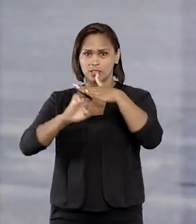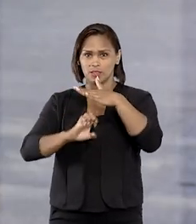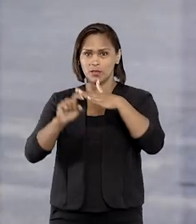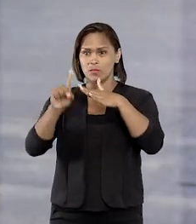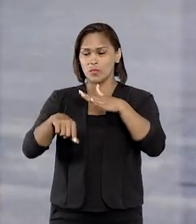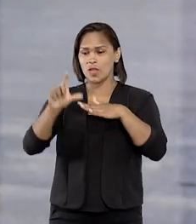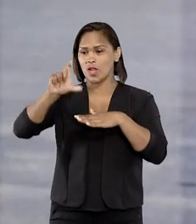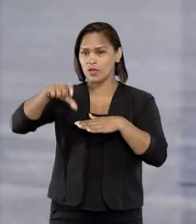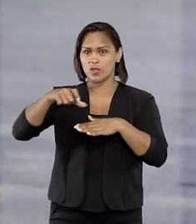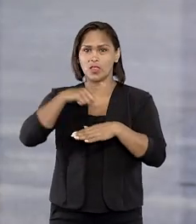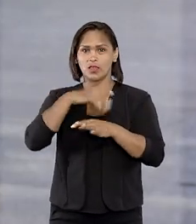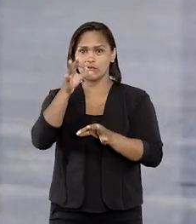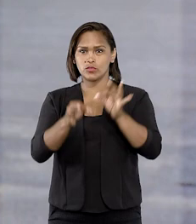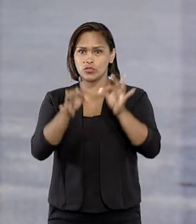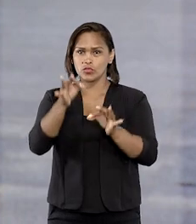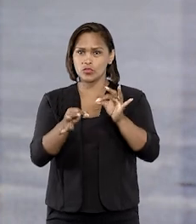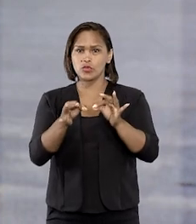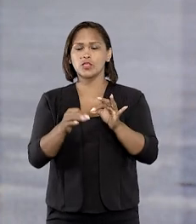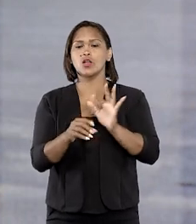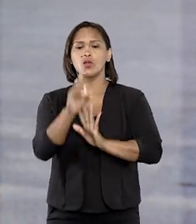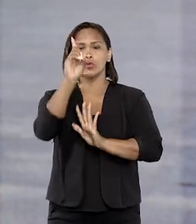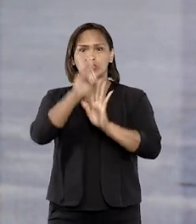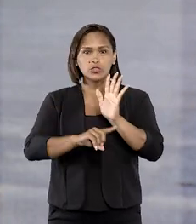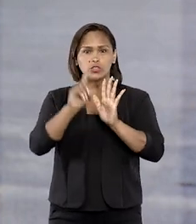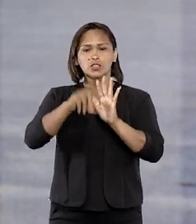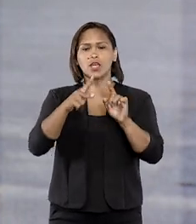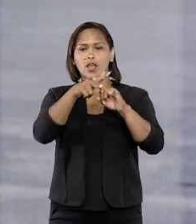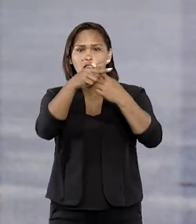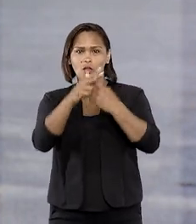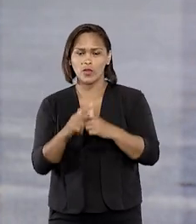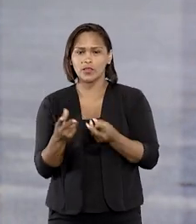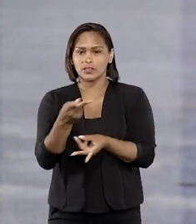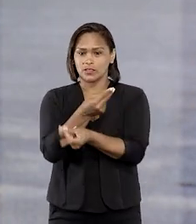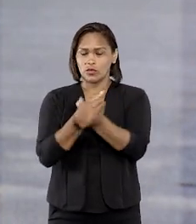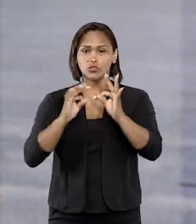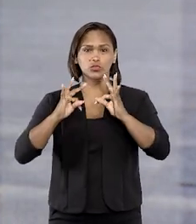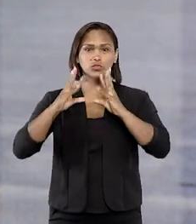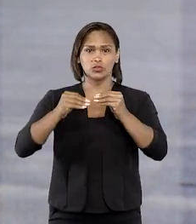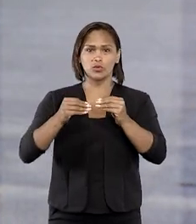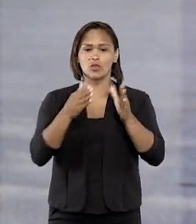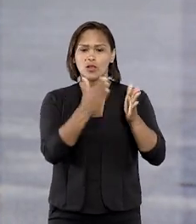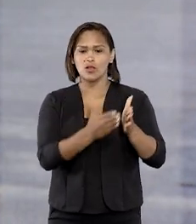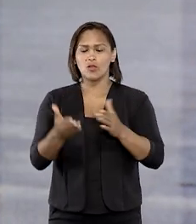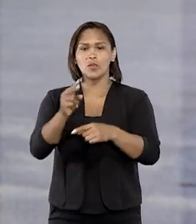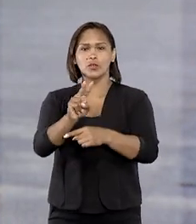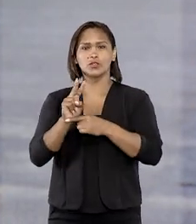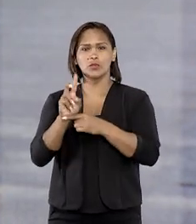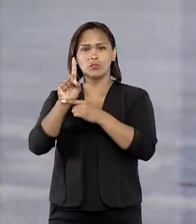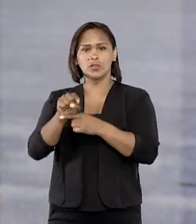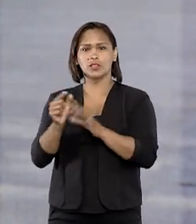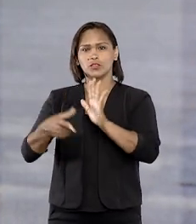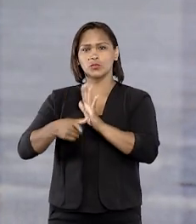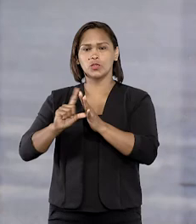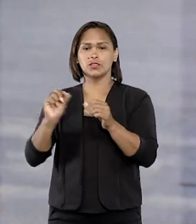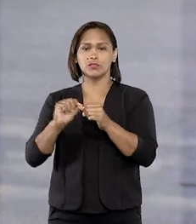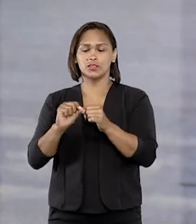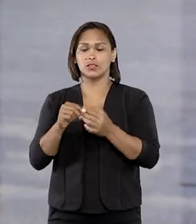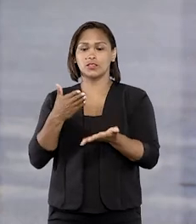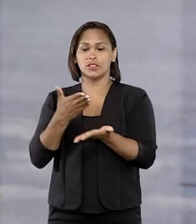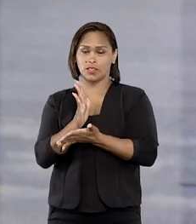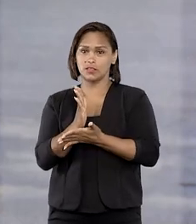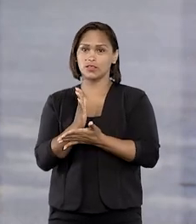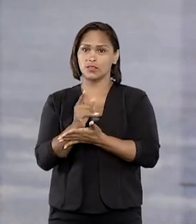empresas credoras obteve em juízo o reconhecimento do direito à correção monetária plena no período do empréstimo compulsório.